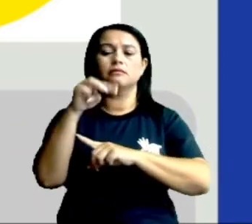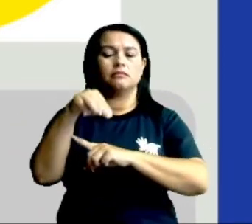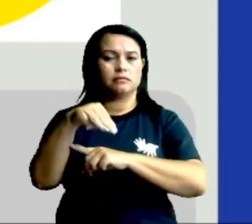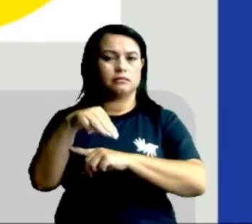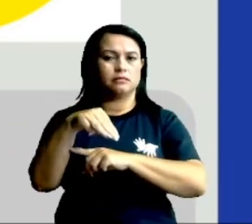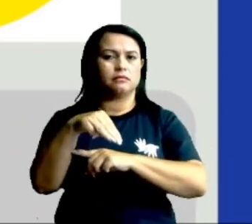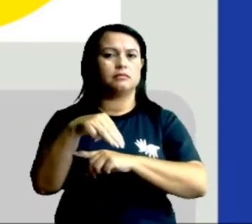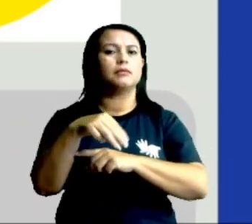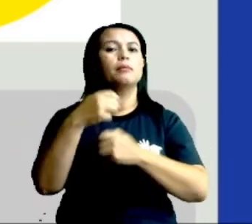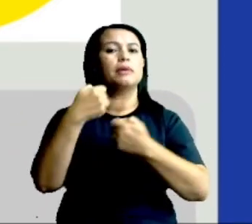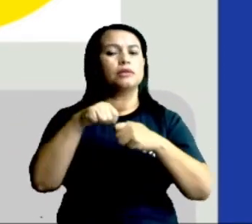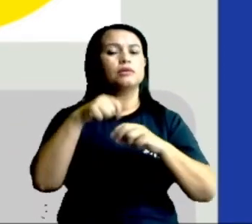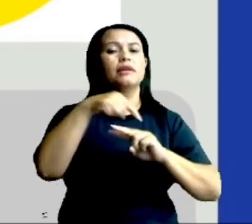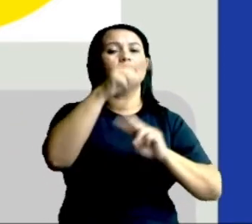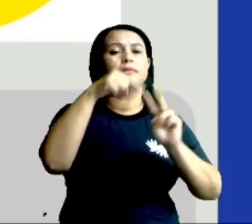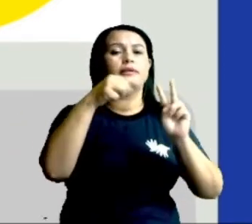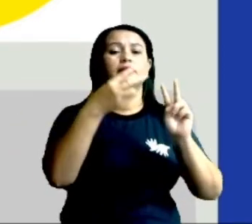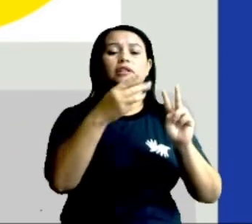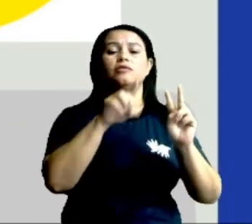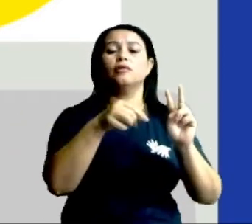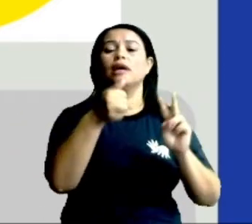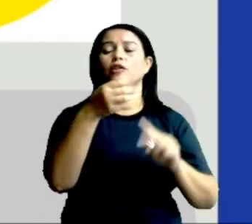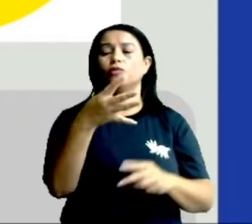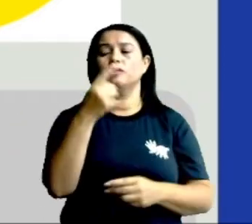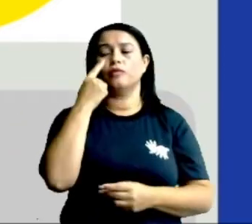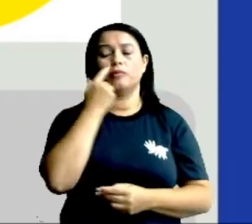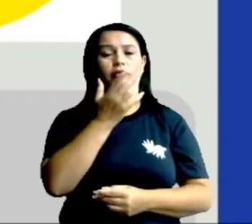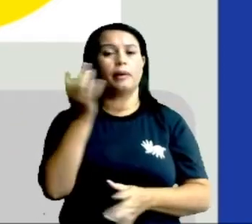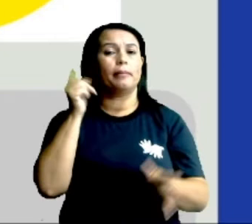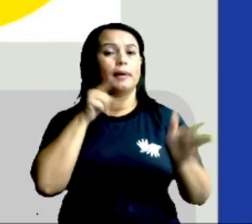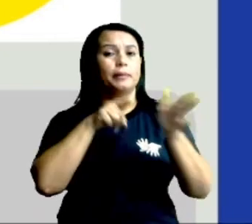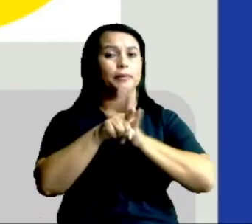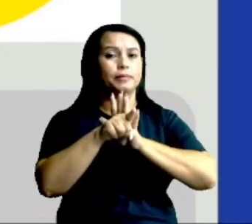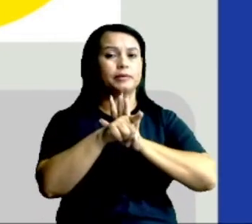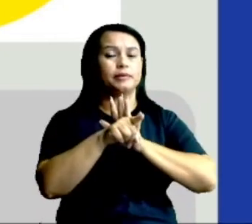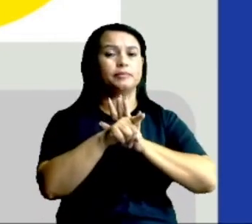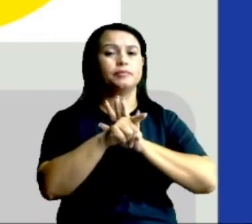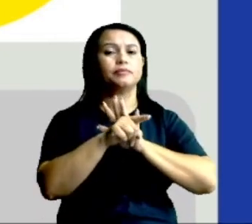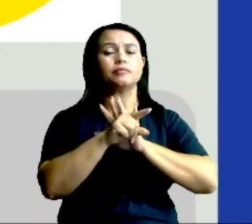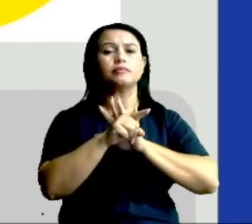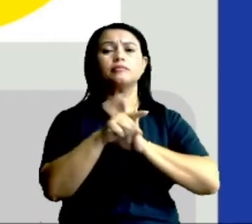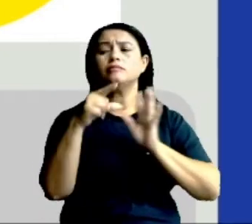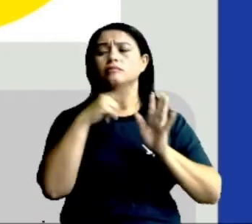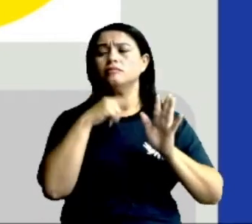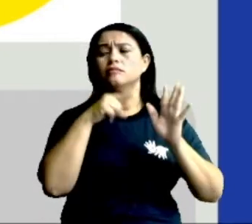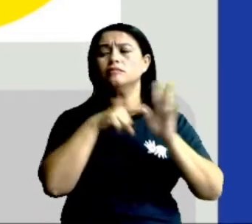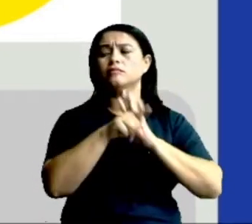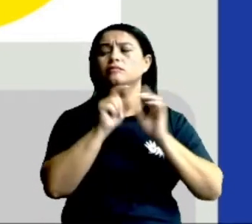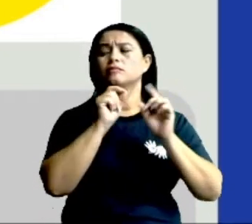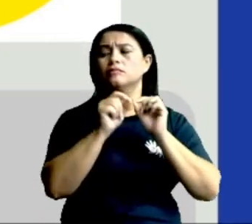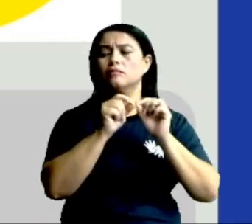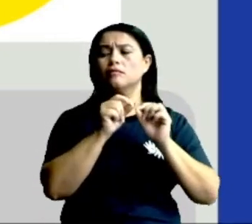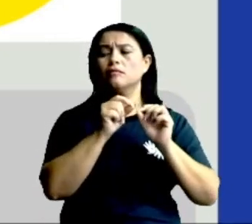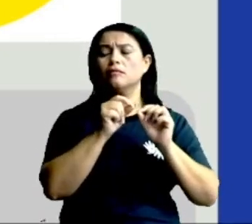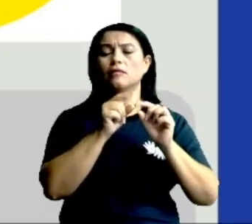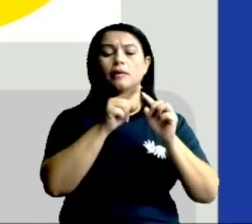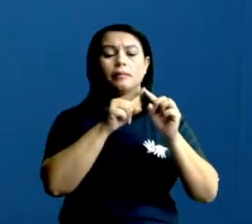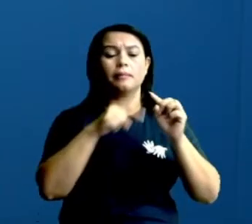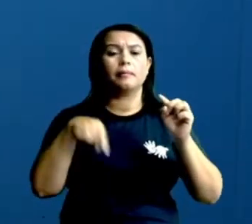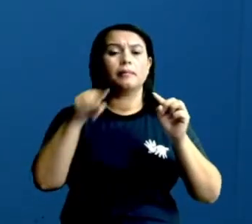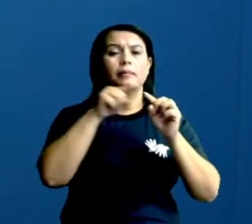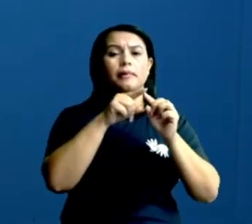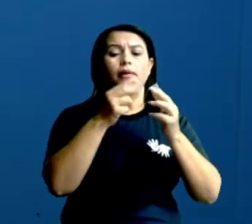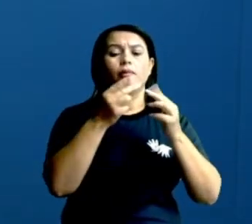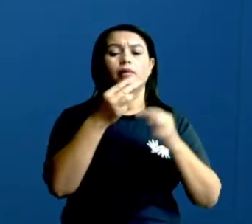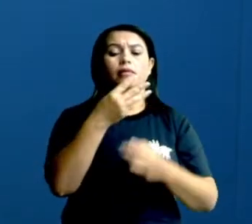3,14. Tá? Então aqui nessa questão, nessa questão aqui, ele colocou pi igual a